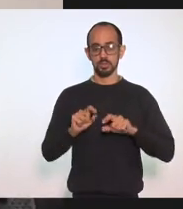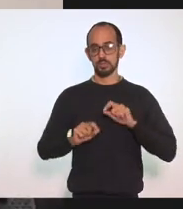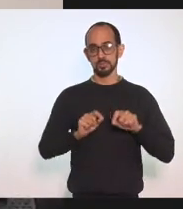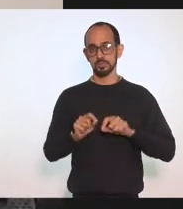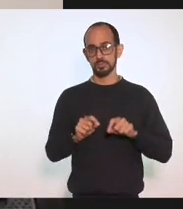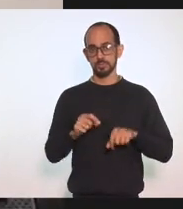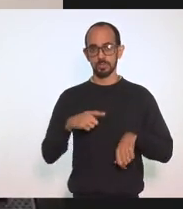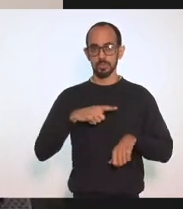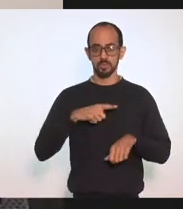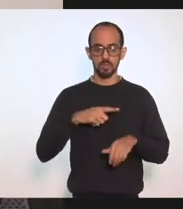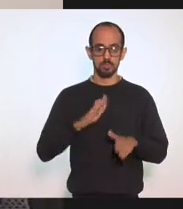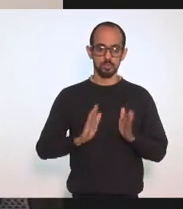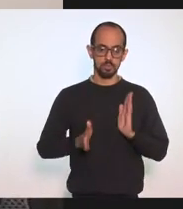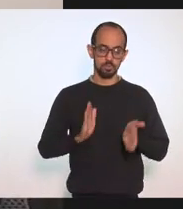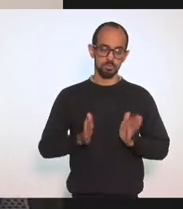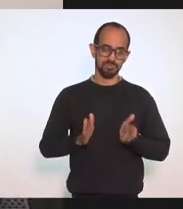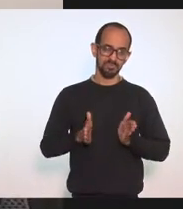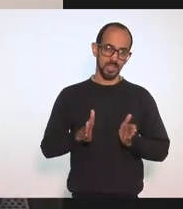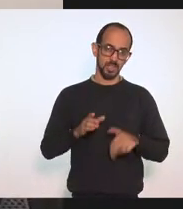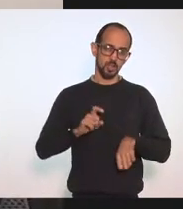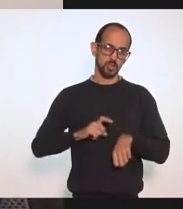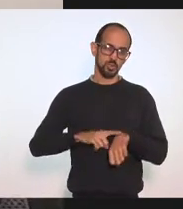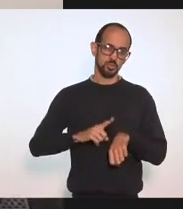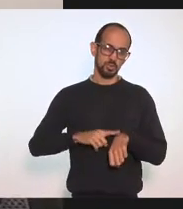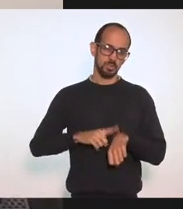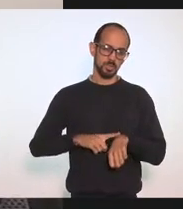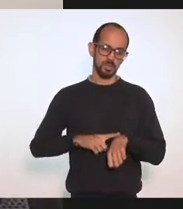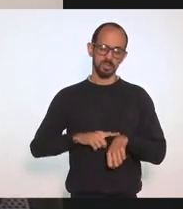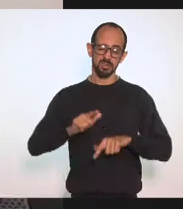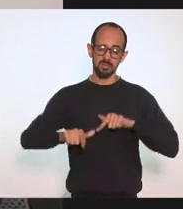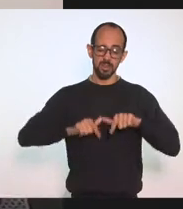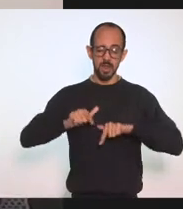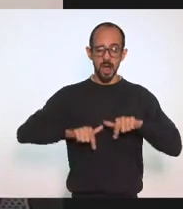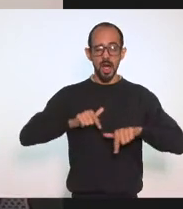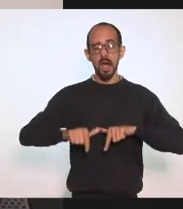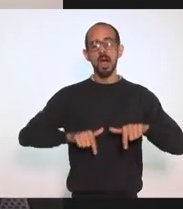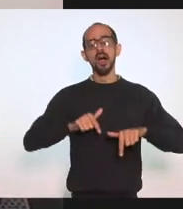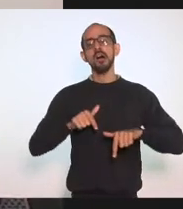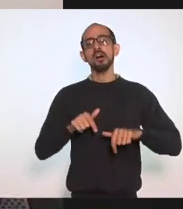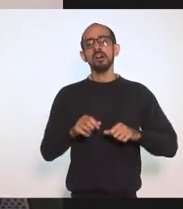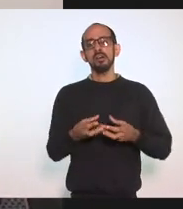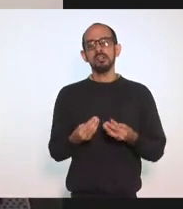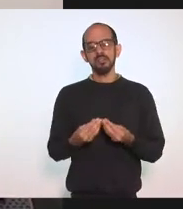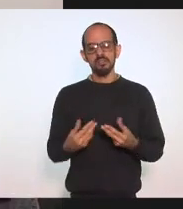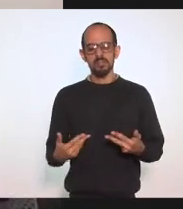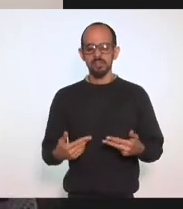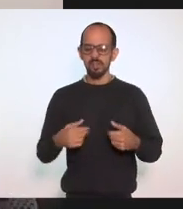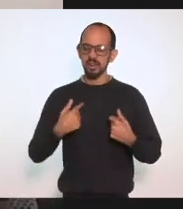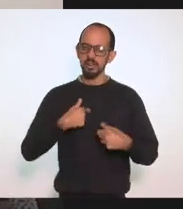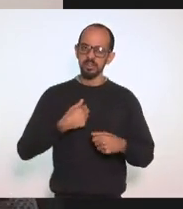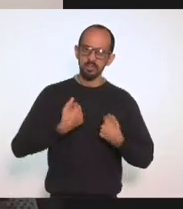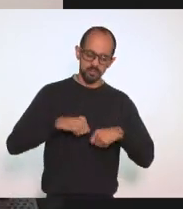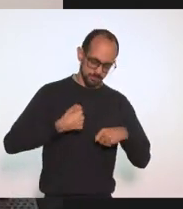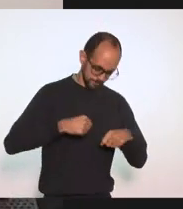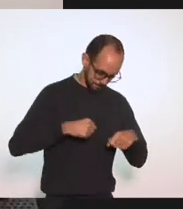Período De Muita De muito Trabalho De muita Atividade Eu precisei Então